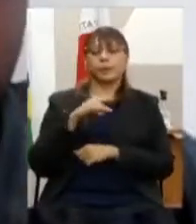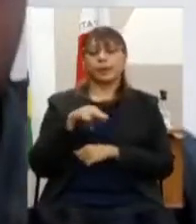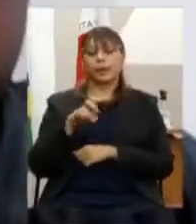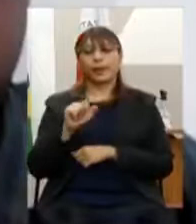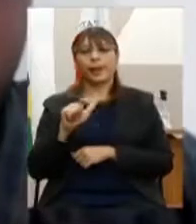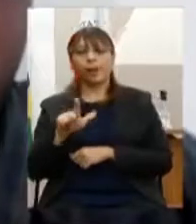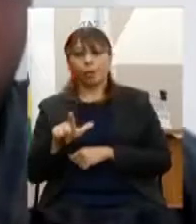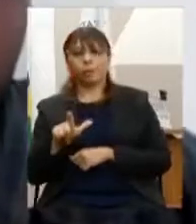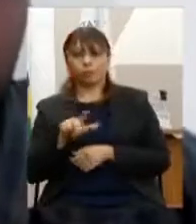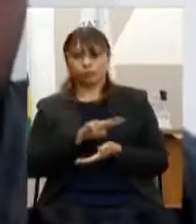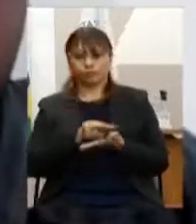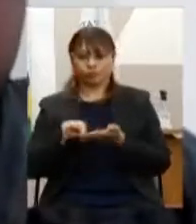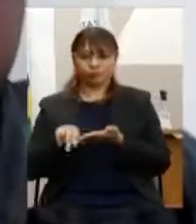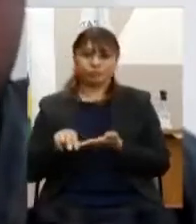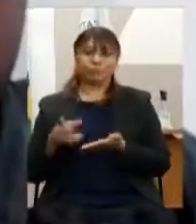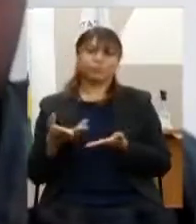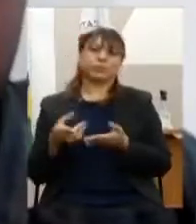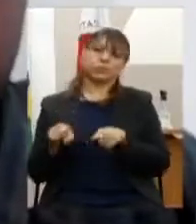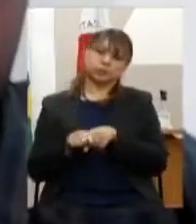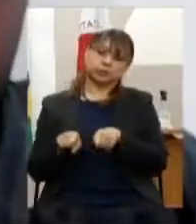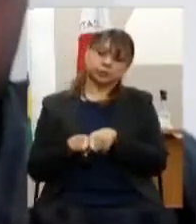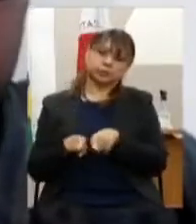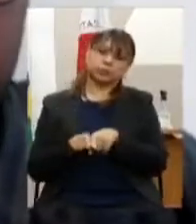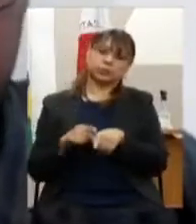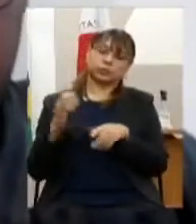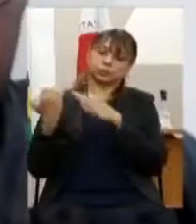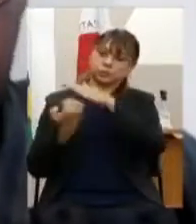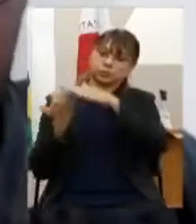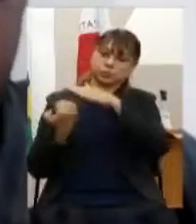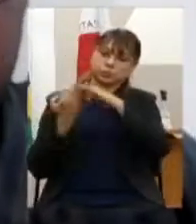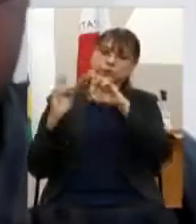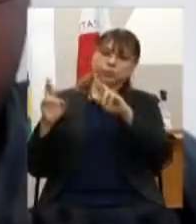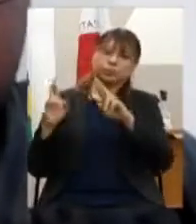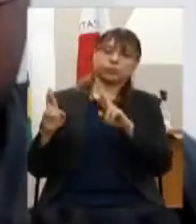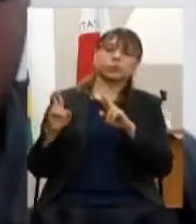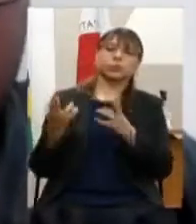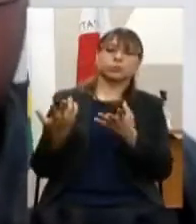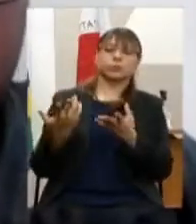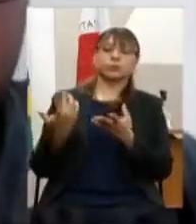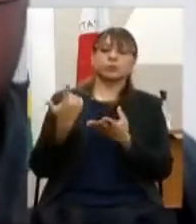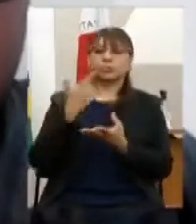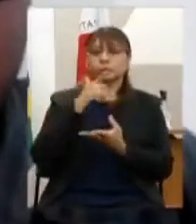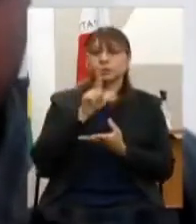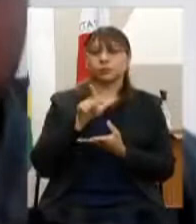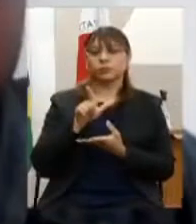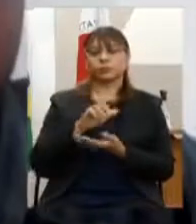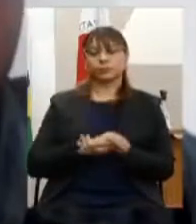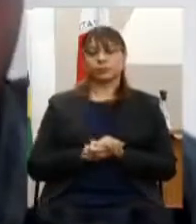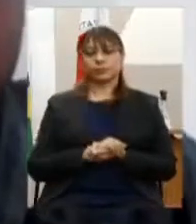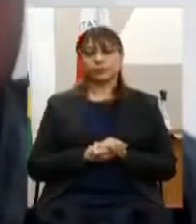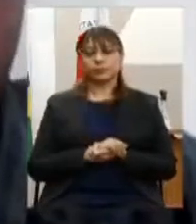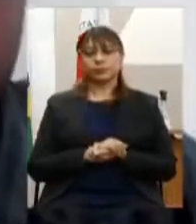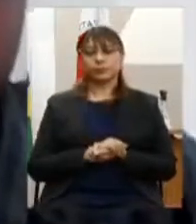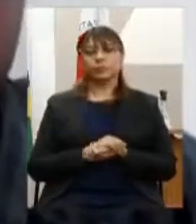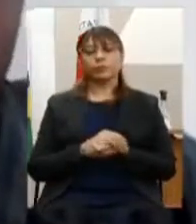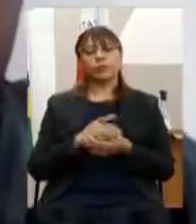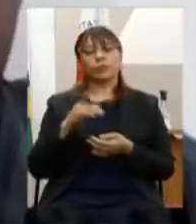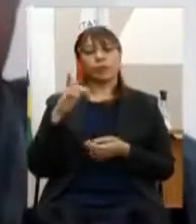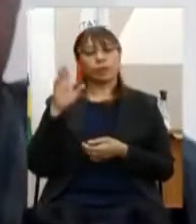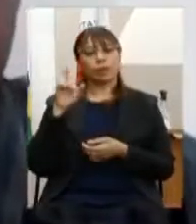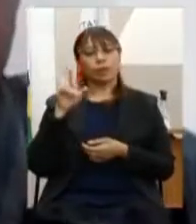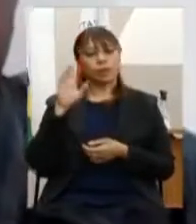incluindo as mineradoras como de pequeno porte atividades de garimpo nesse sentido ressalta-se o setor